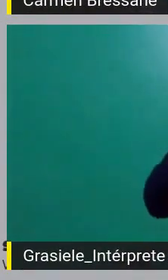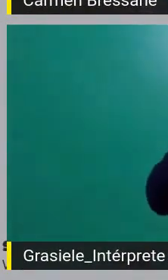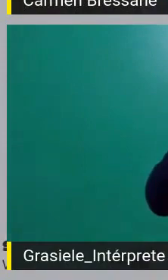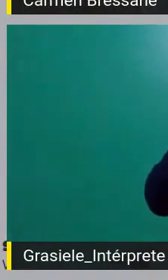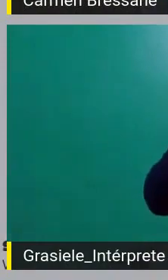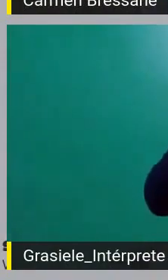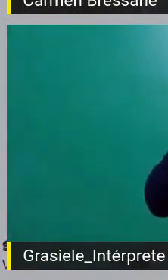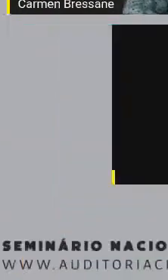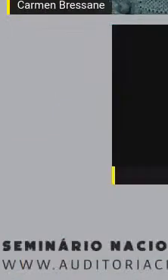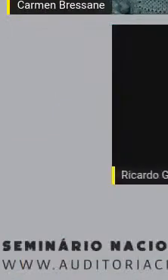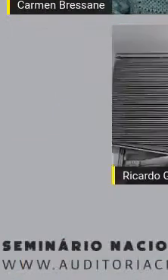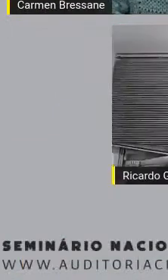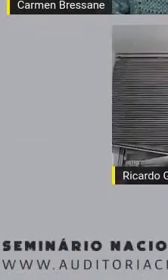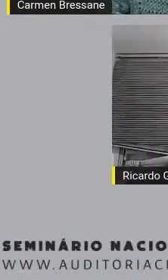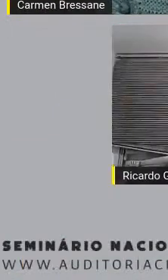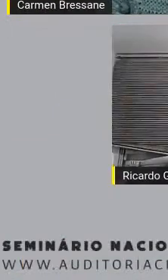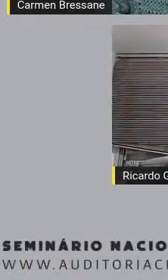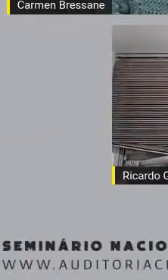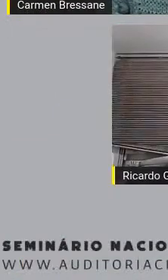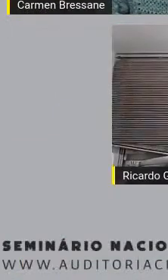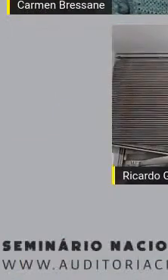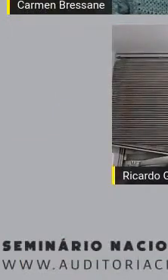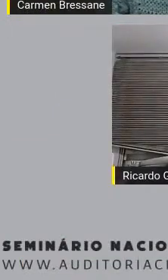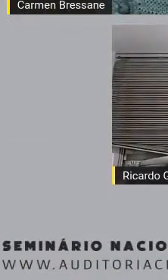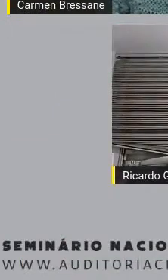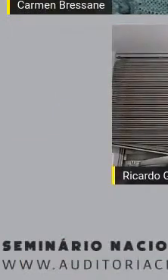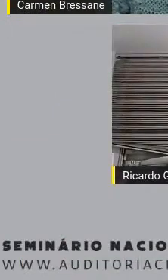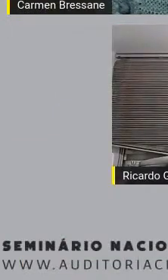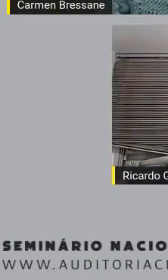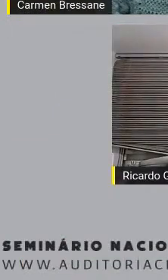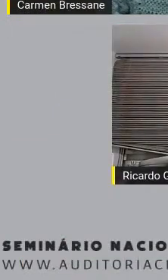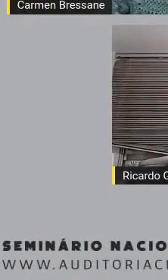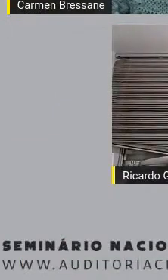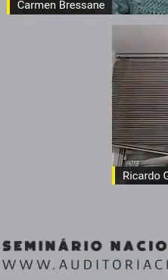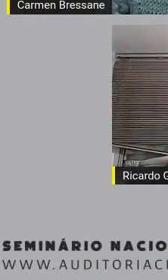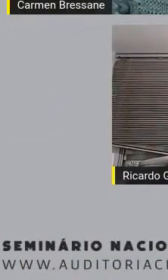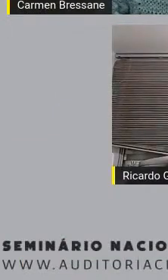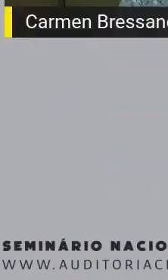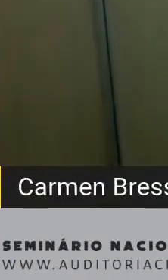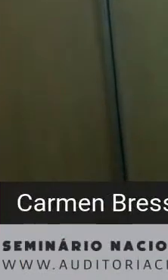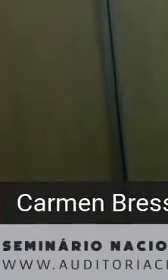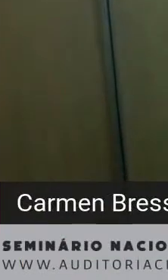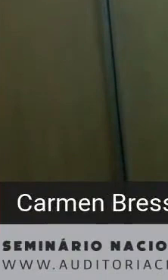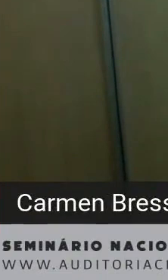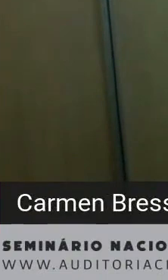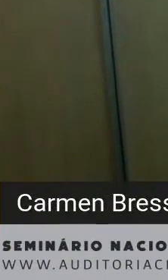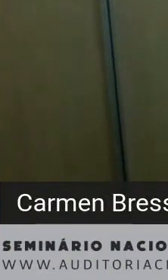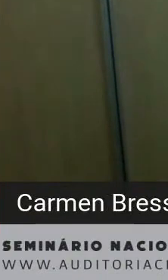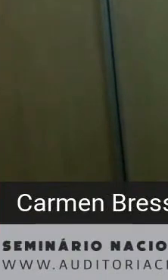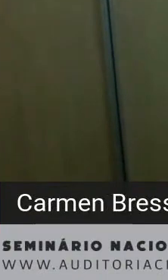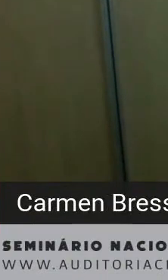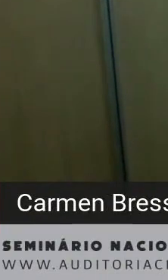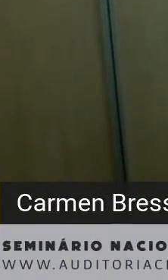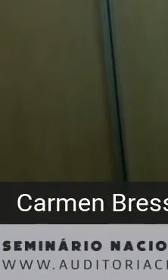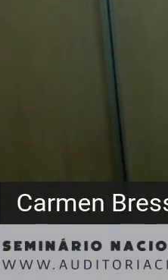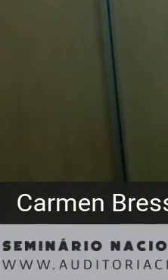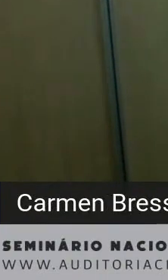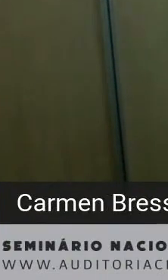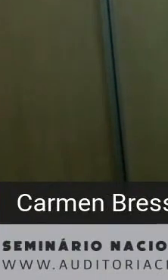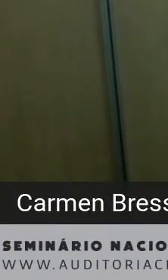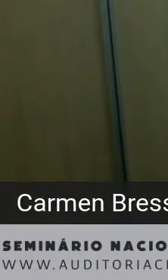palestras, expositores fantásticos, que mostraram toda a situação da dívida pública, da União,